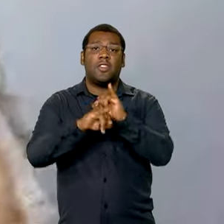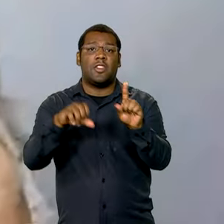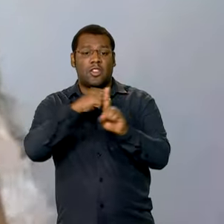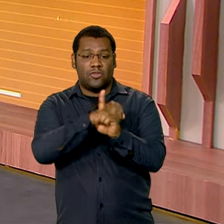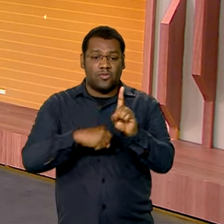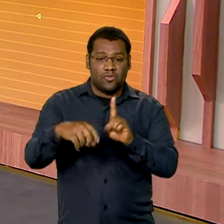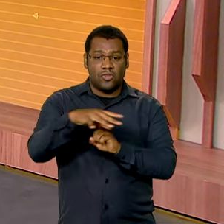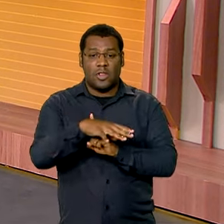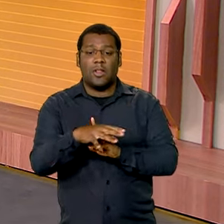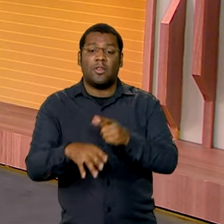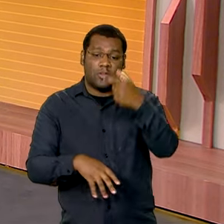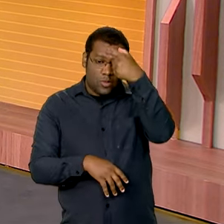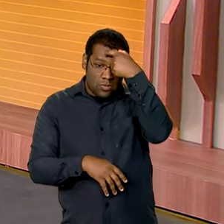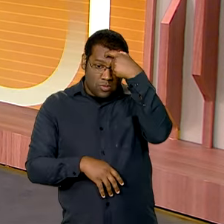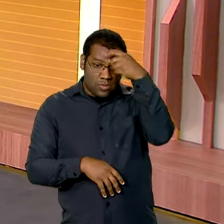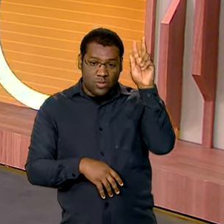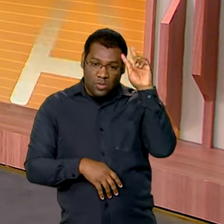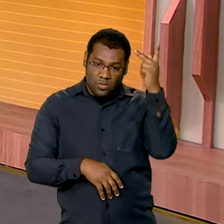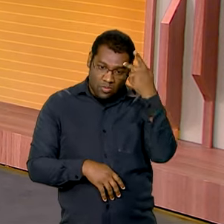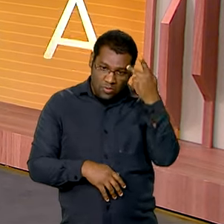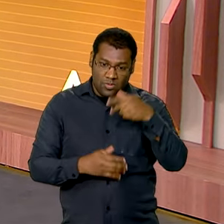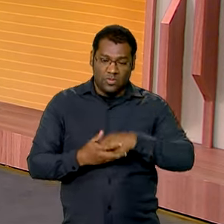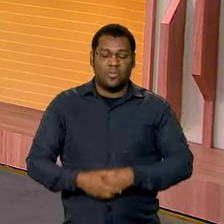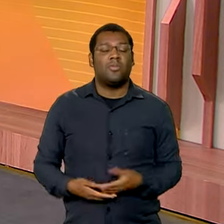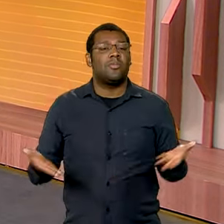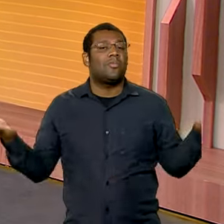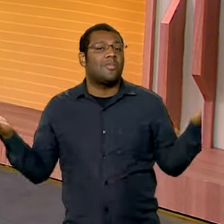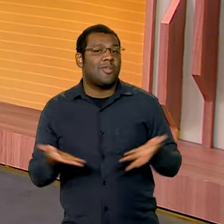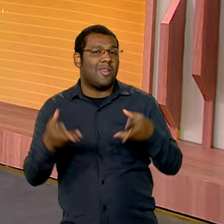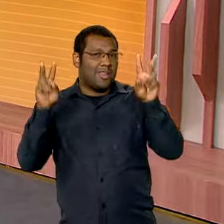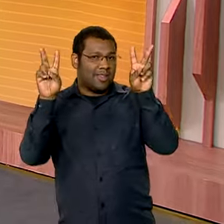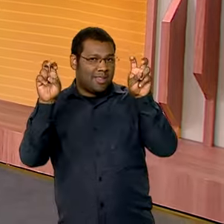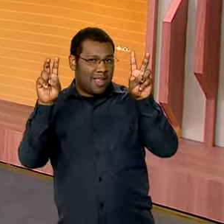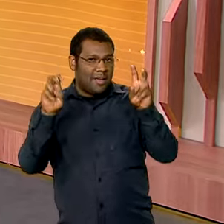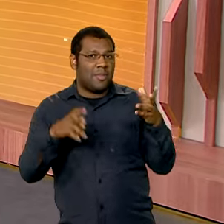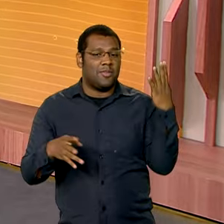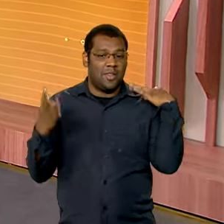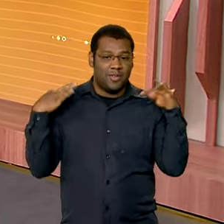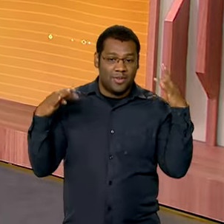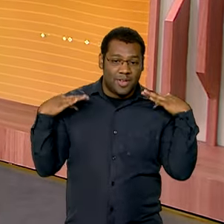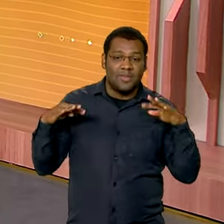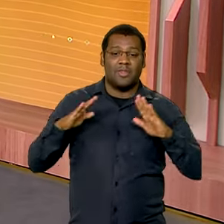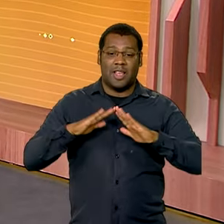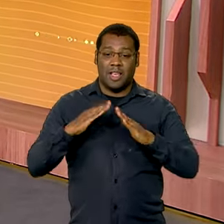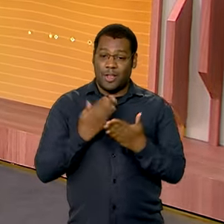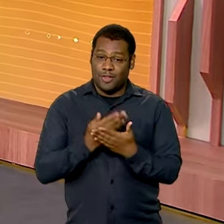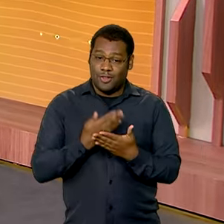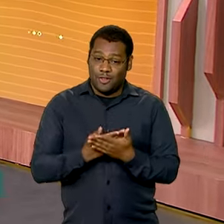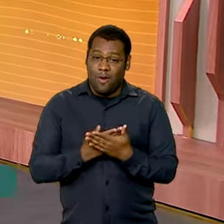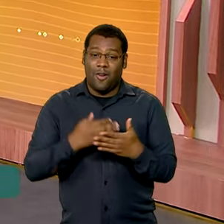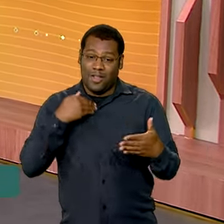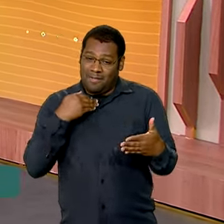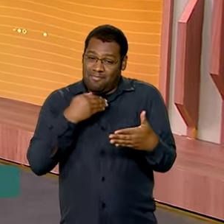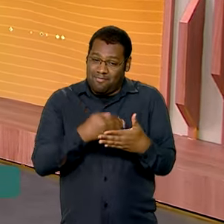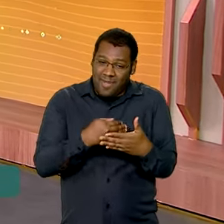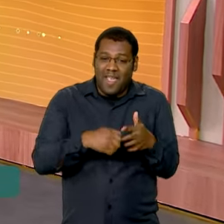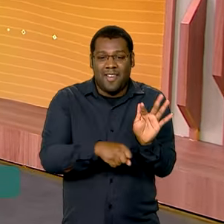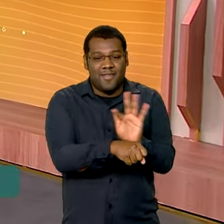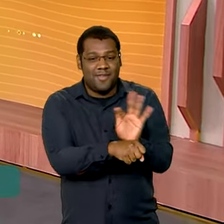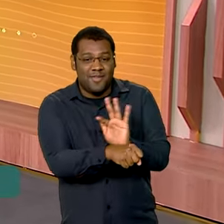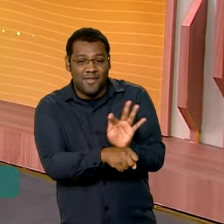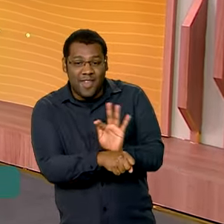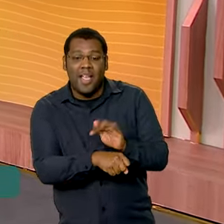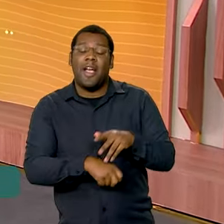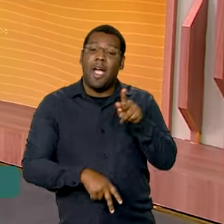pessoas. Vamos falar de turismo agora, as férias escolares estão chegando e o brasileiro vai ter mais opções de